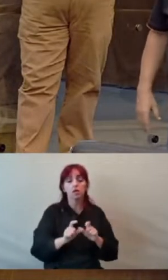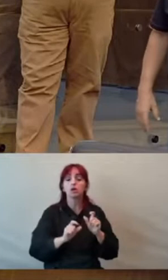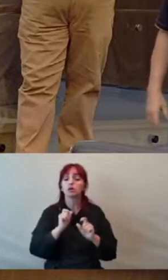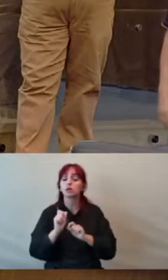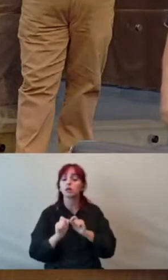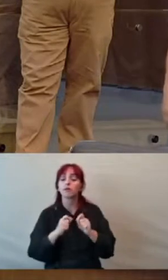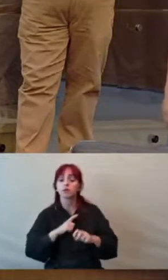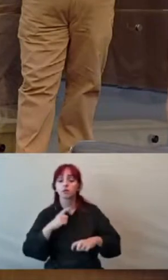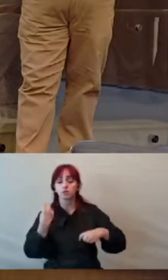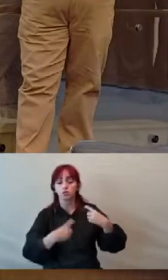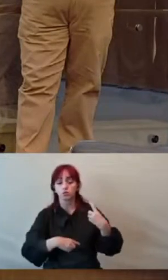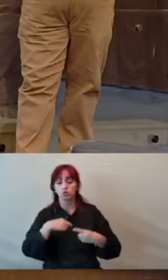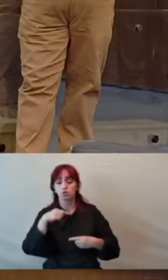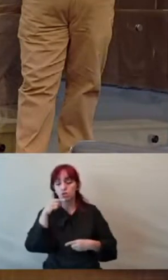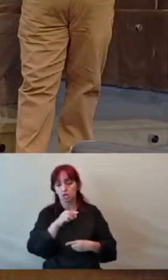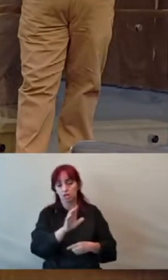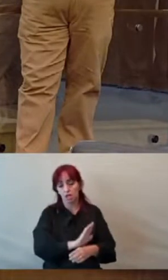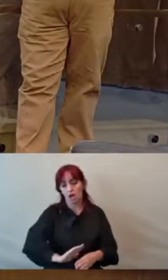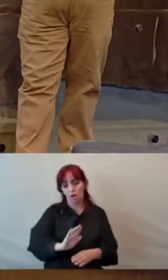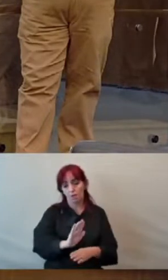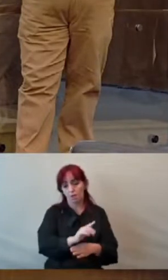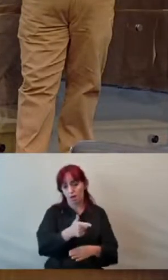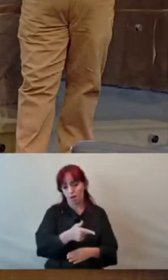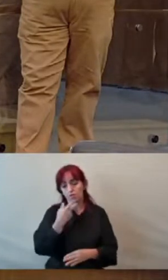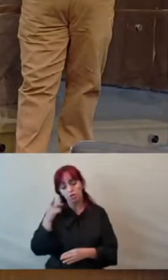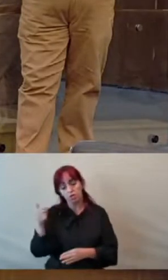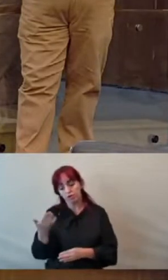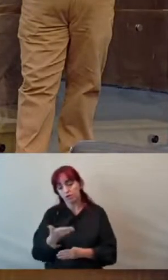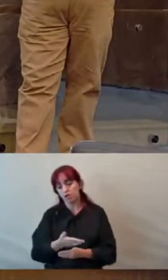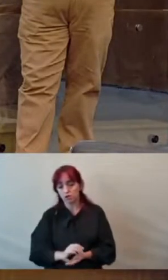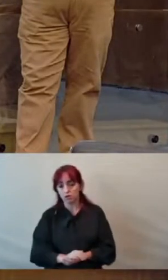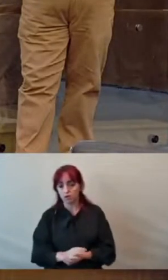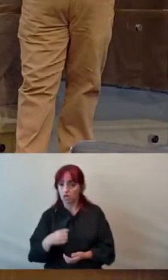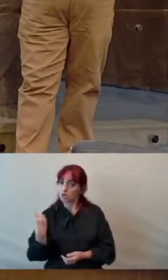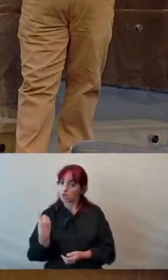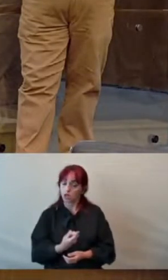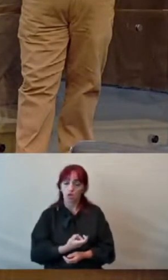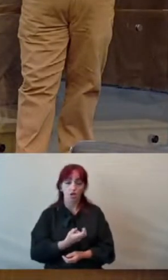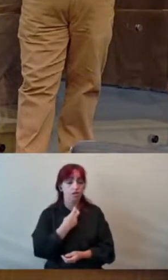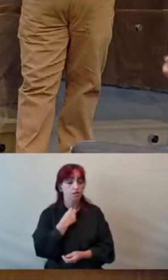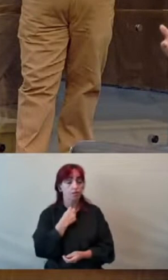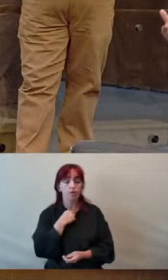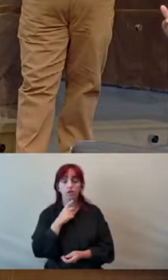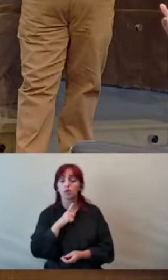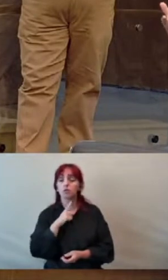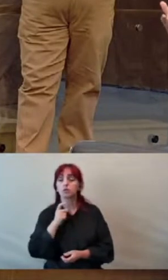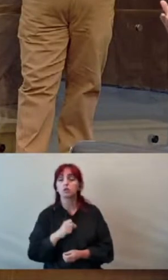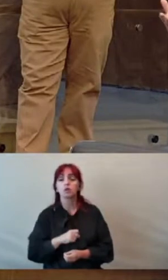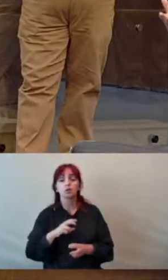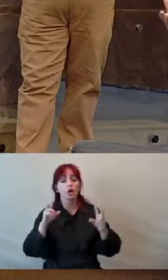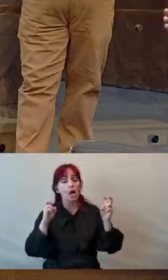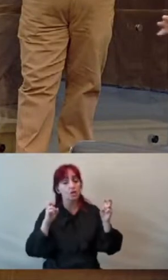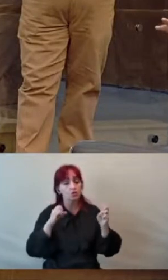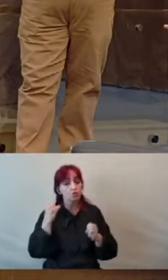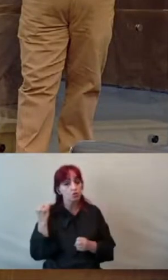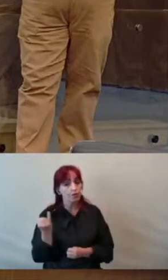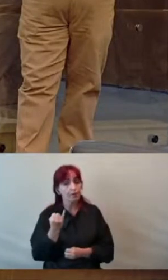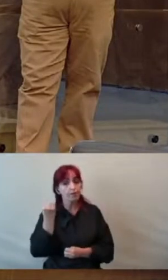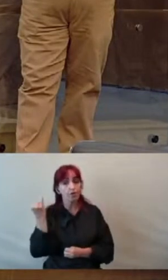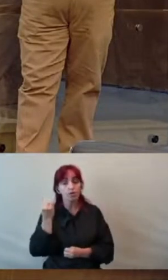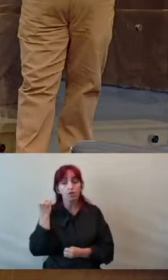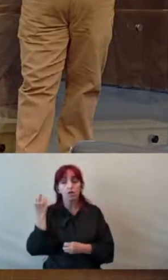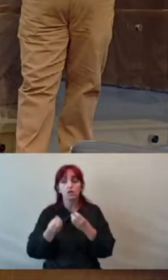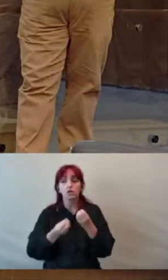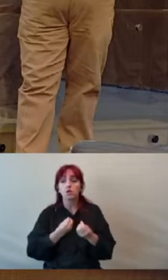discutido naquele bairro, como bem diz o senhor. Nós não podemos ter um assunto tão importante como o